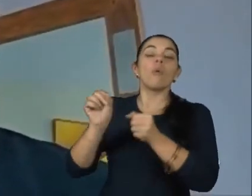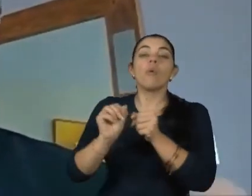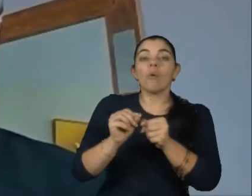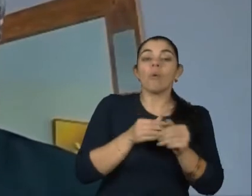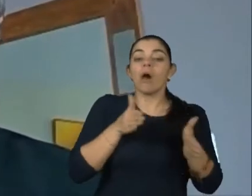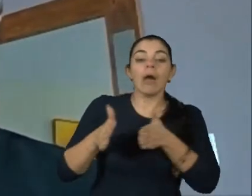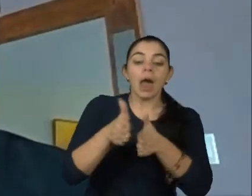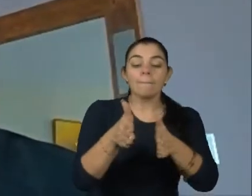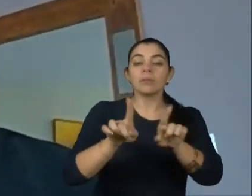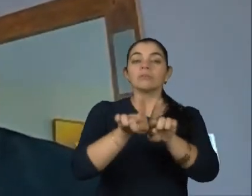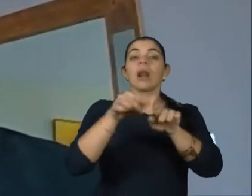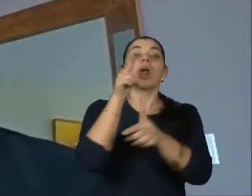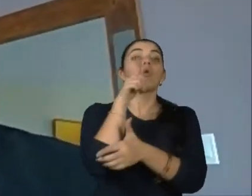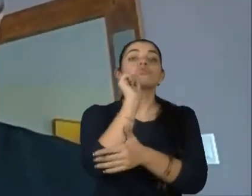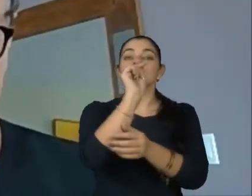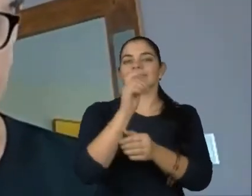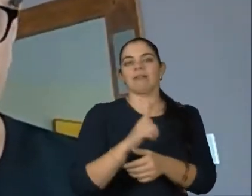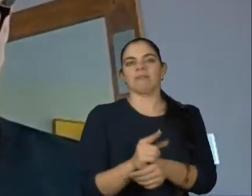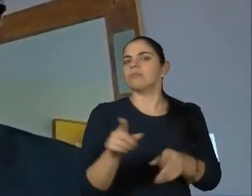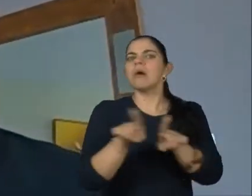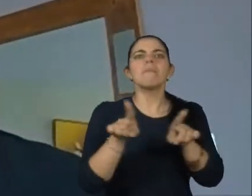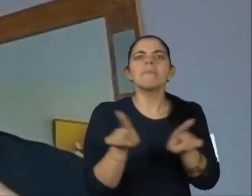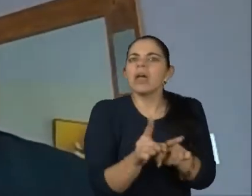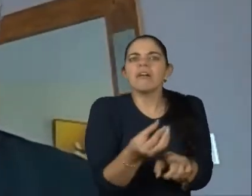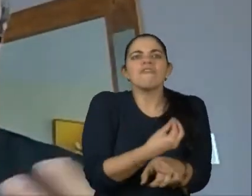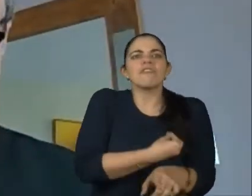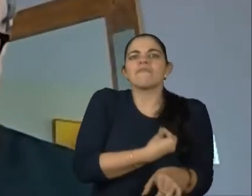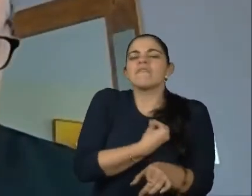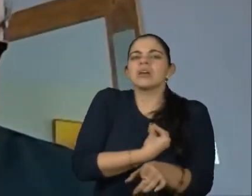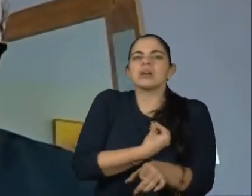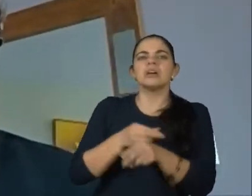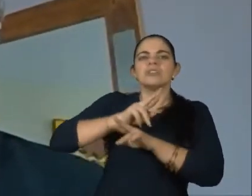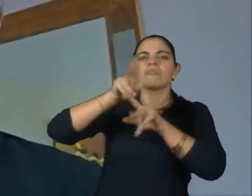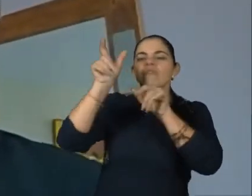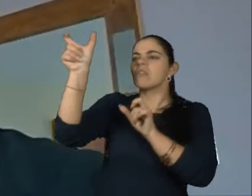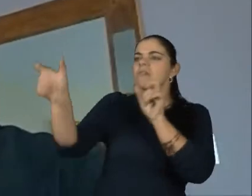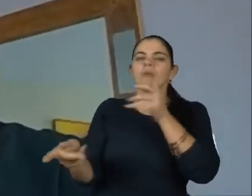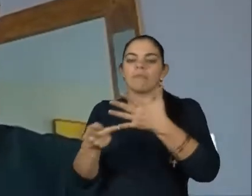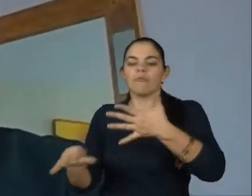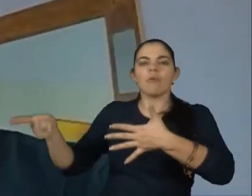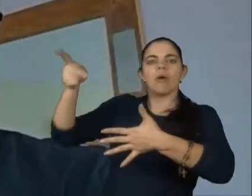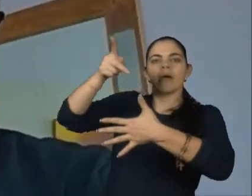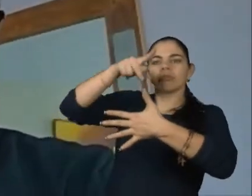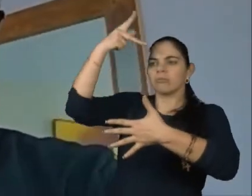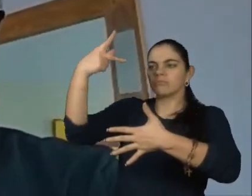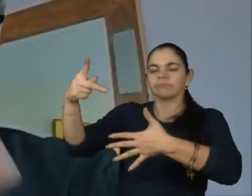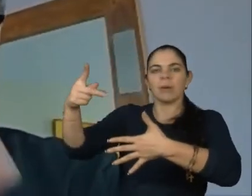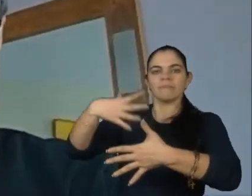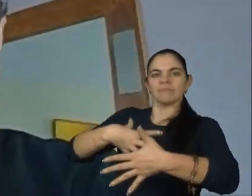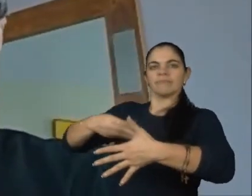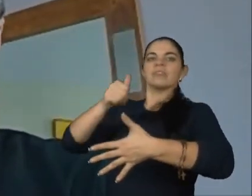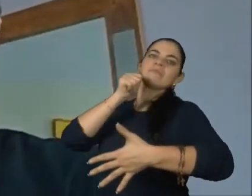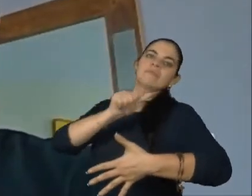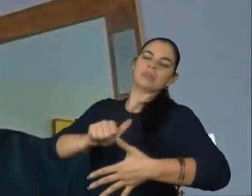ela construa a autonomia. Porque a autonomia é algo próprio, protagonismo dela. E é claro que